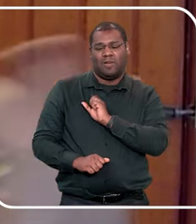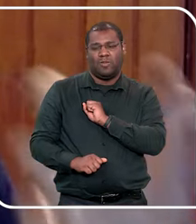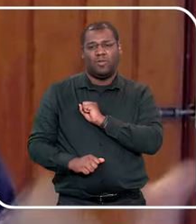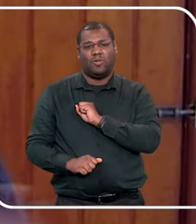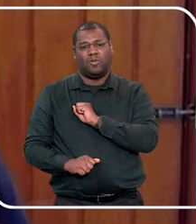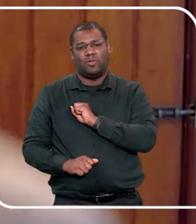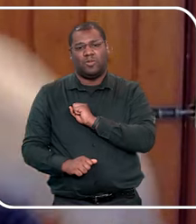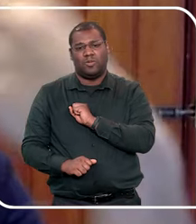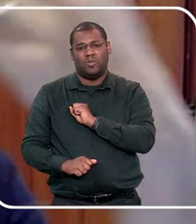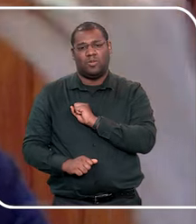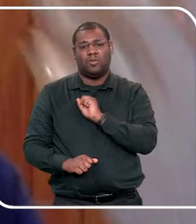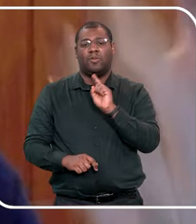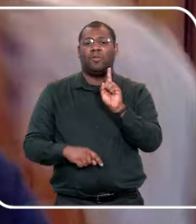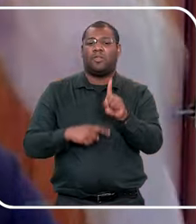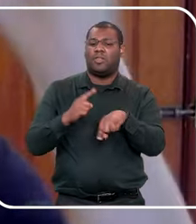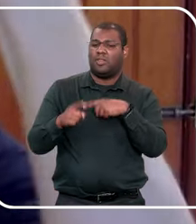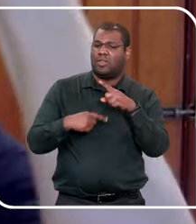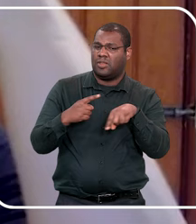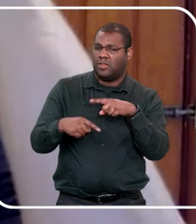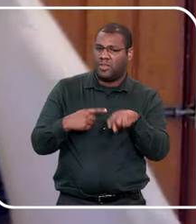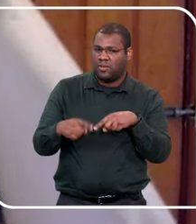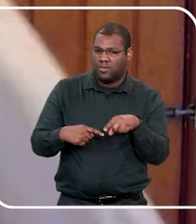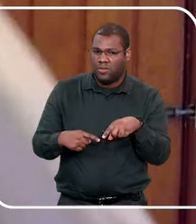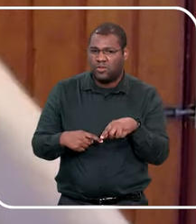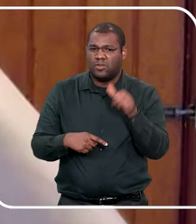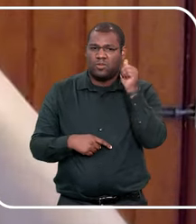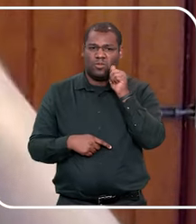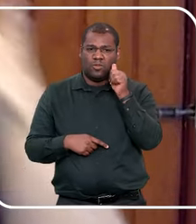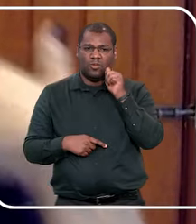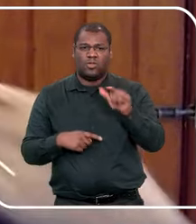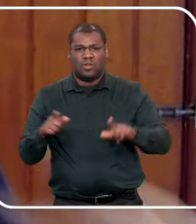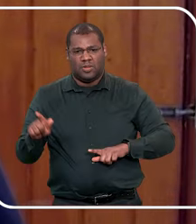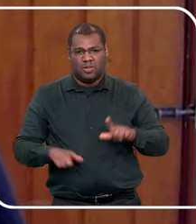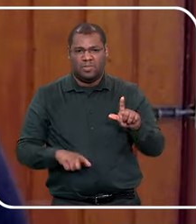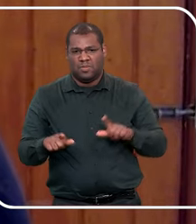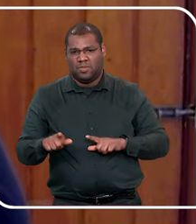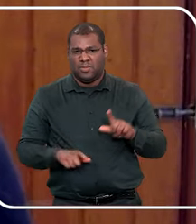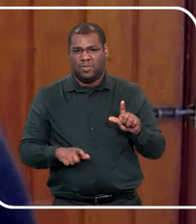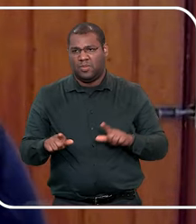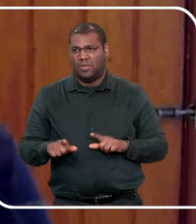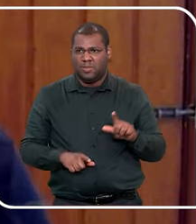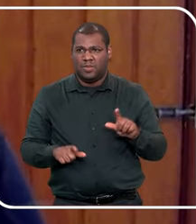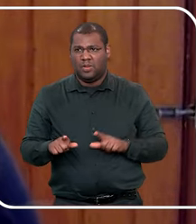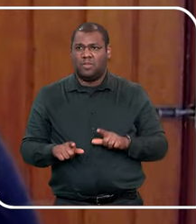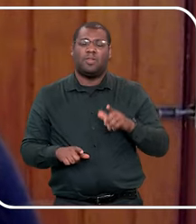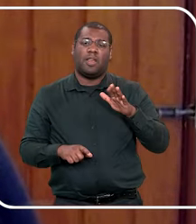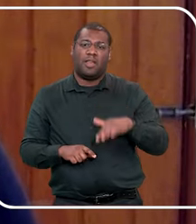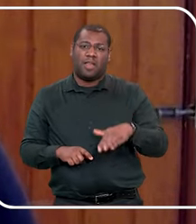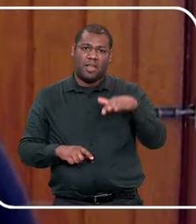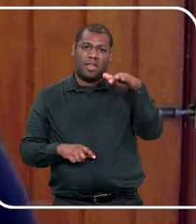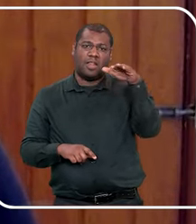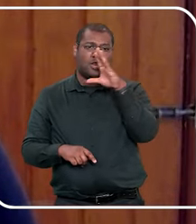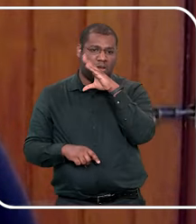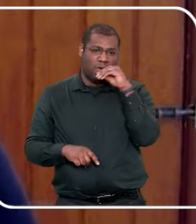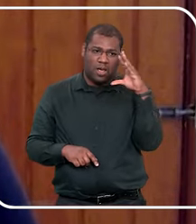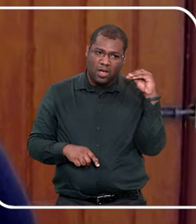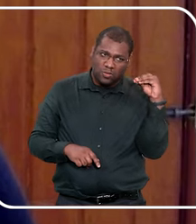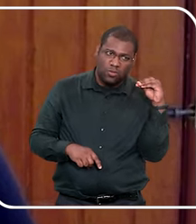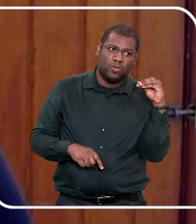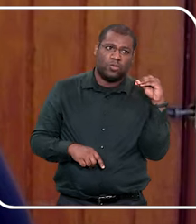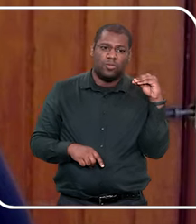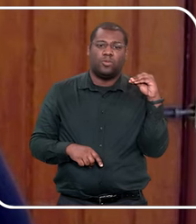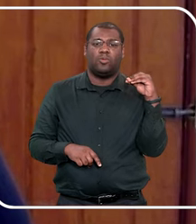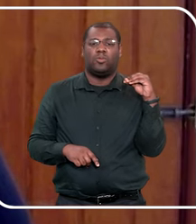na ânsia de ser amada, dizia sim pra tudo, e depois fazendo a retrospectiva com uma prima minha que revelou o abuso só depois de adulta,